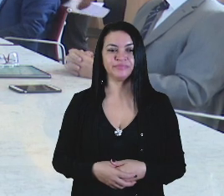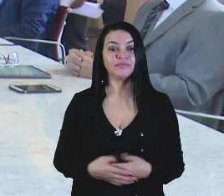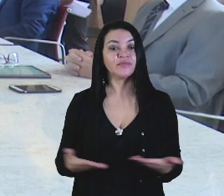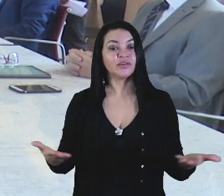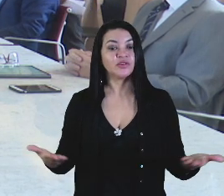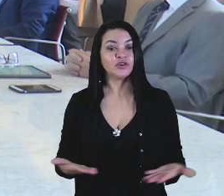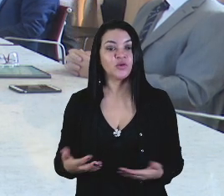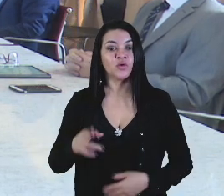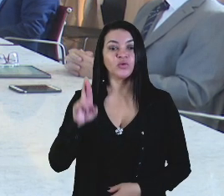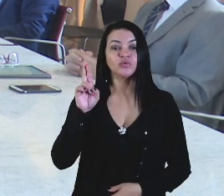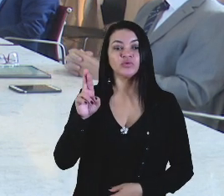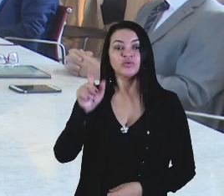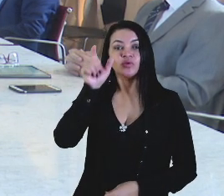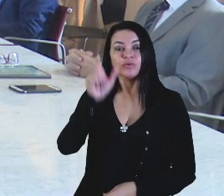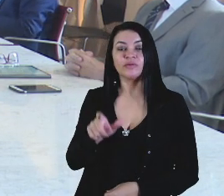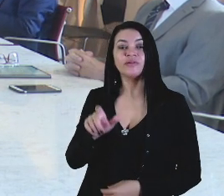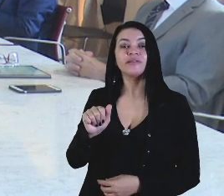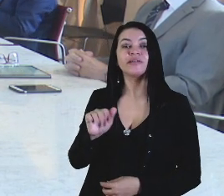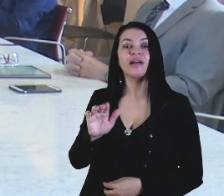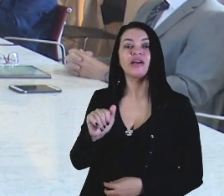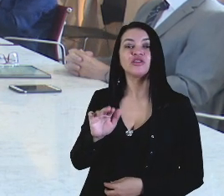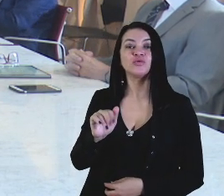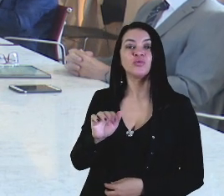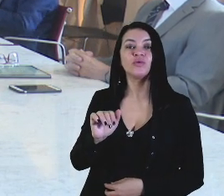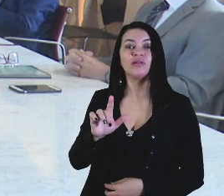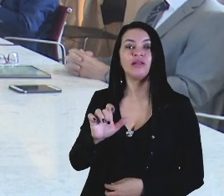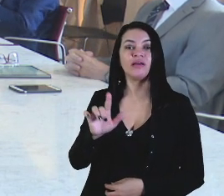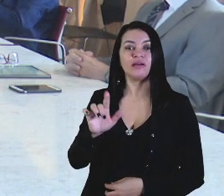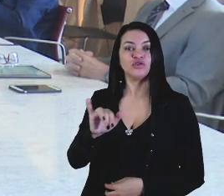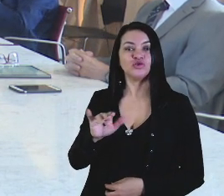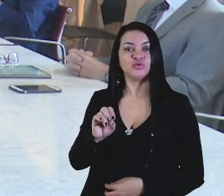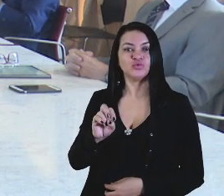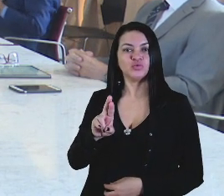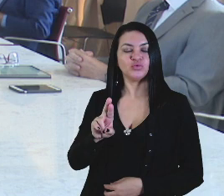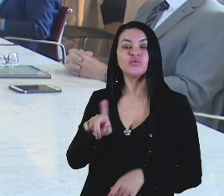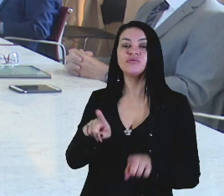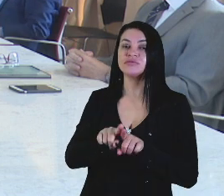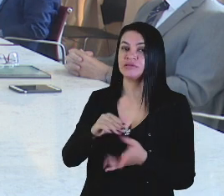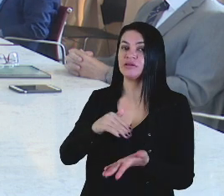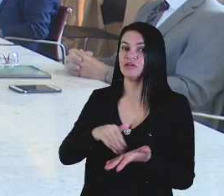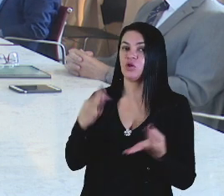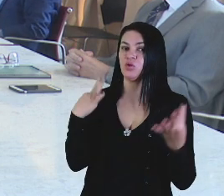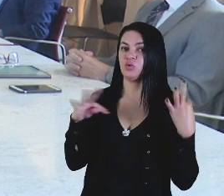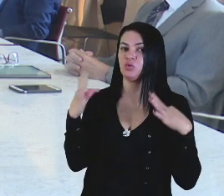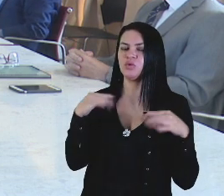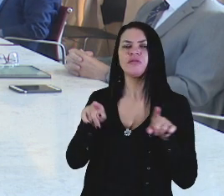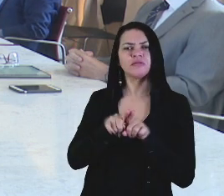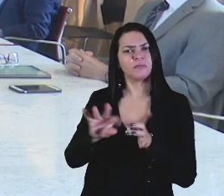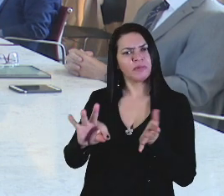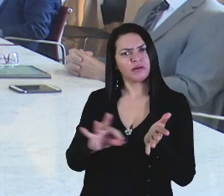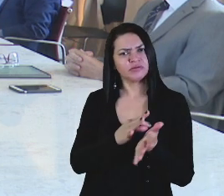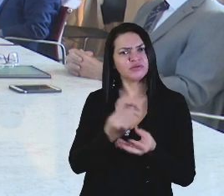E agora o senhor Catulé Júnior, secretário de Estado do Turismo, também assina como testemunha.